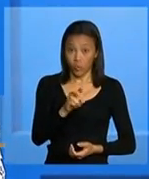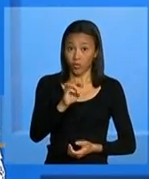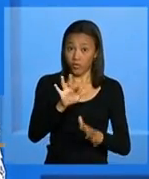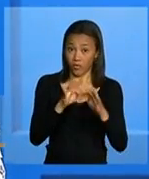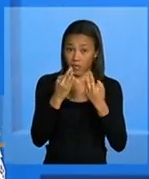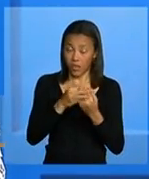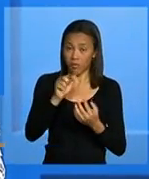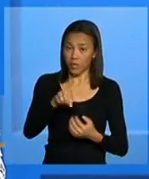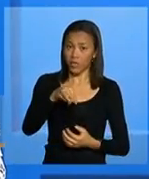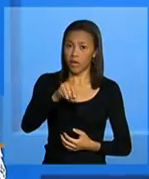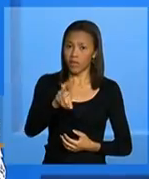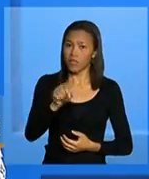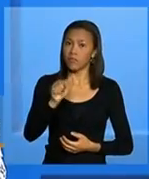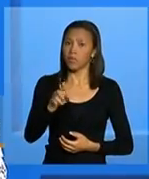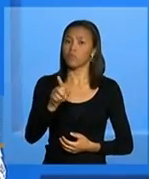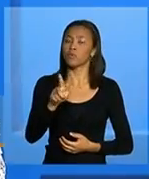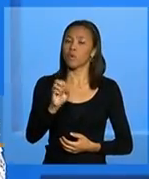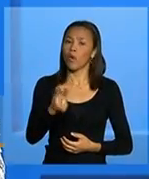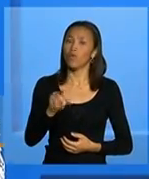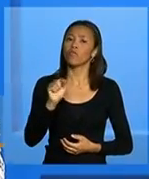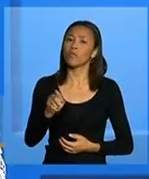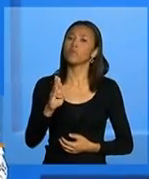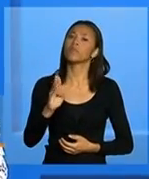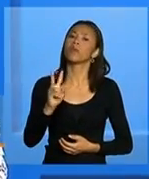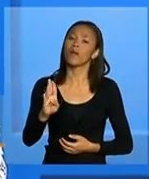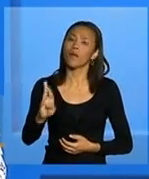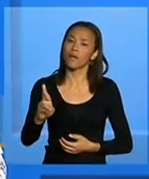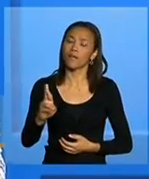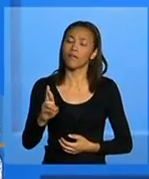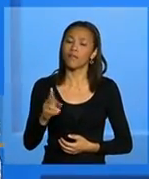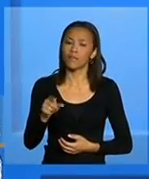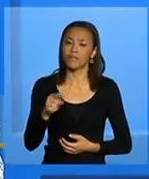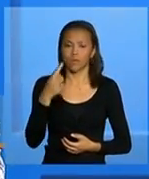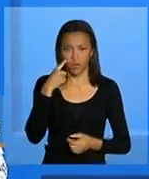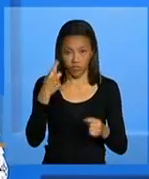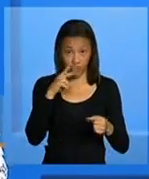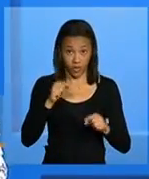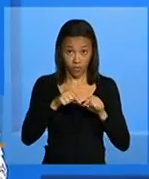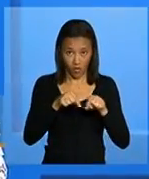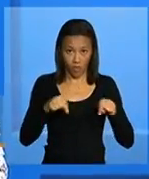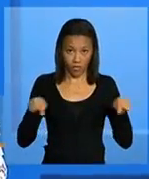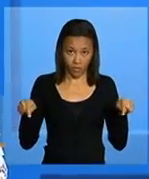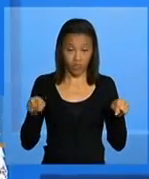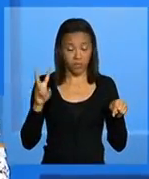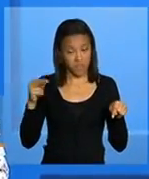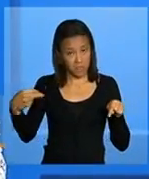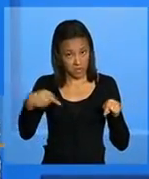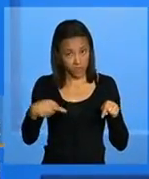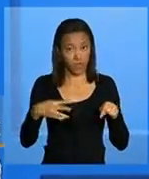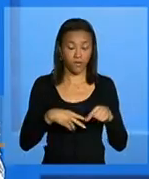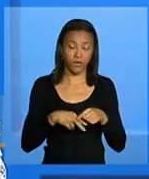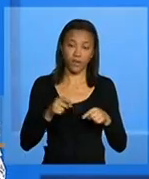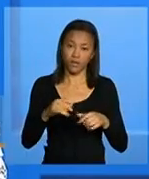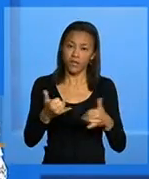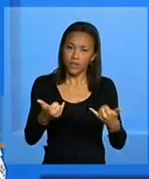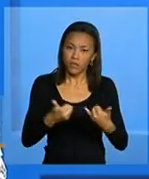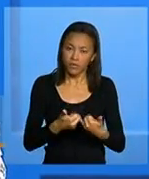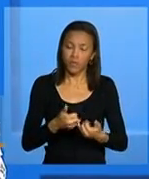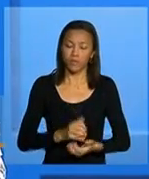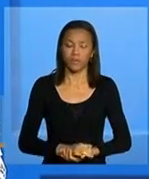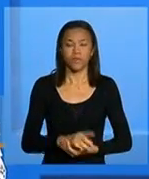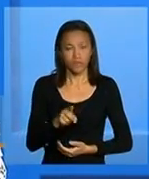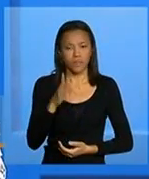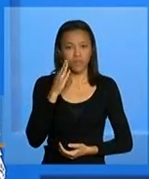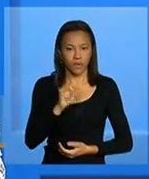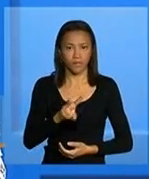mds.gov.br já a gente vai pôr aí na tela para você e aí você vai poder regularizar essa